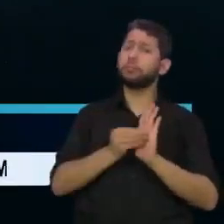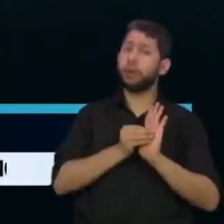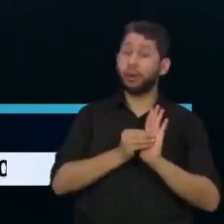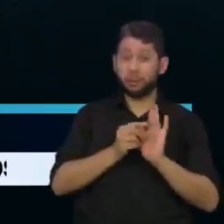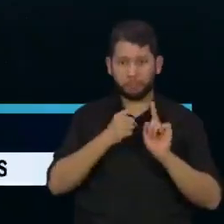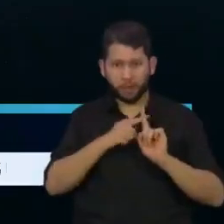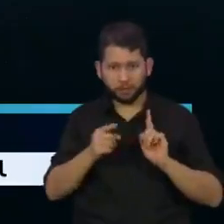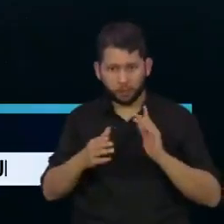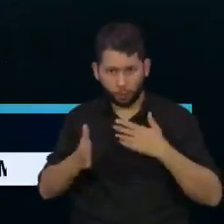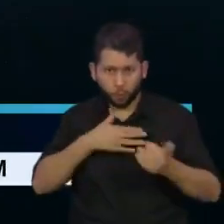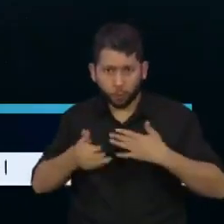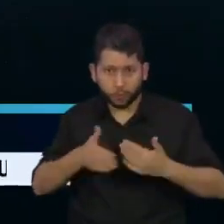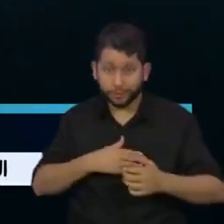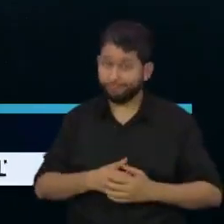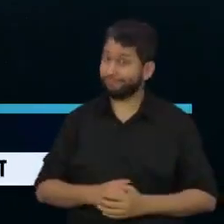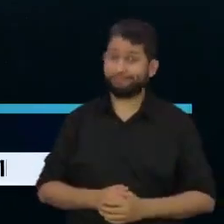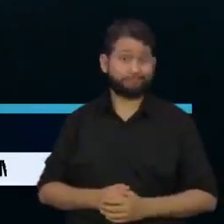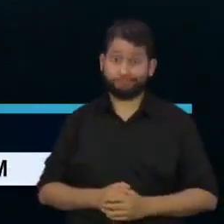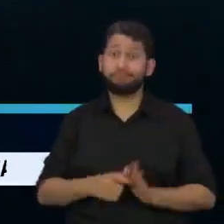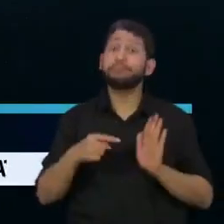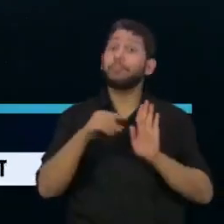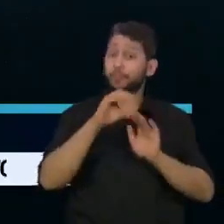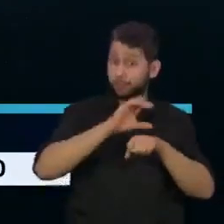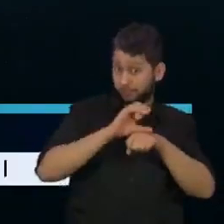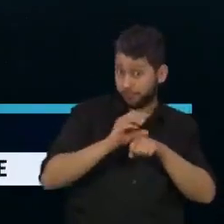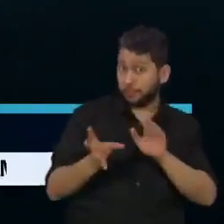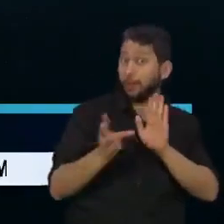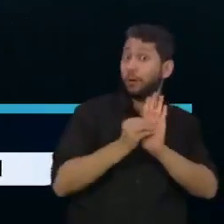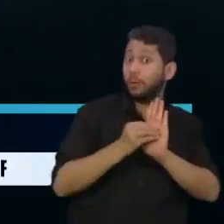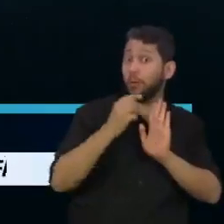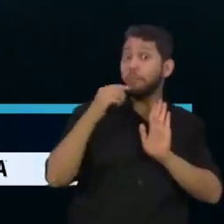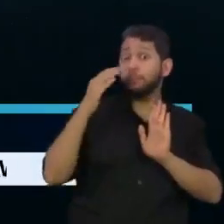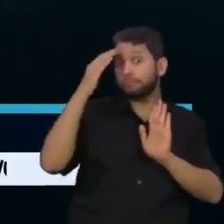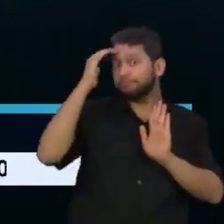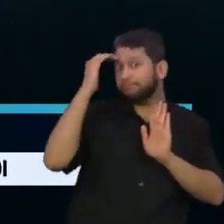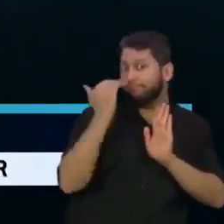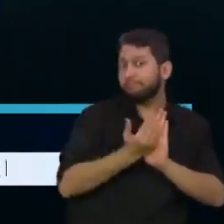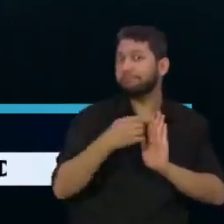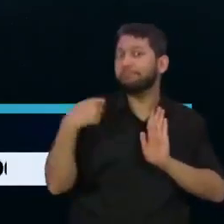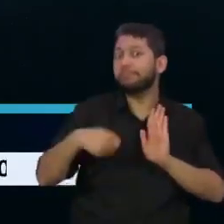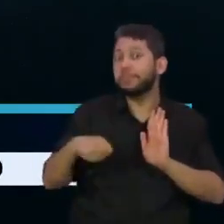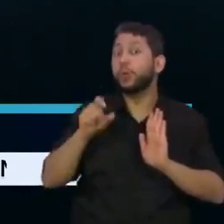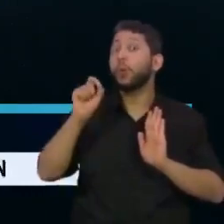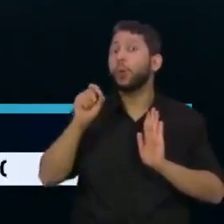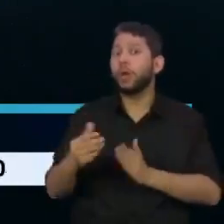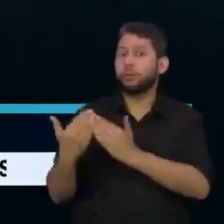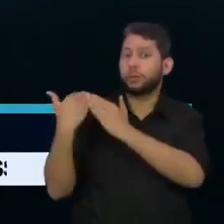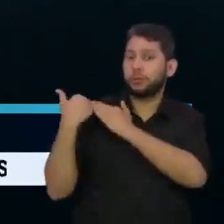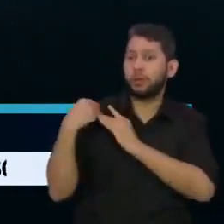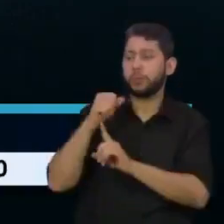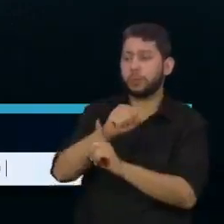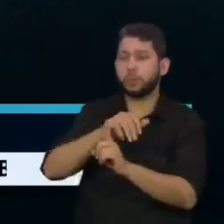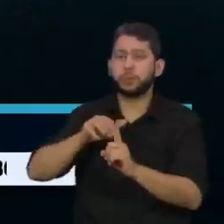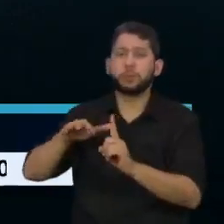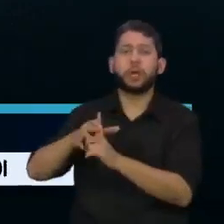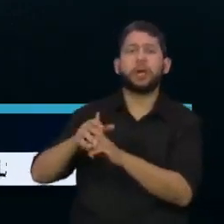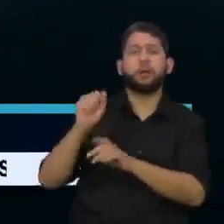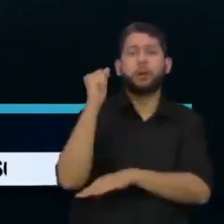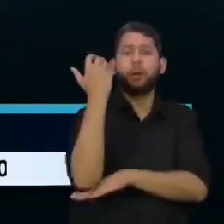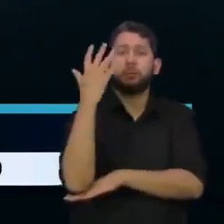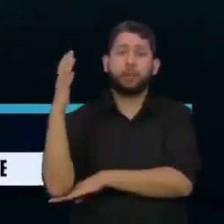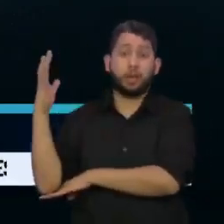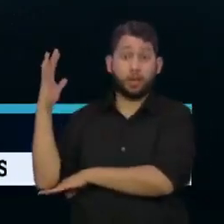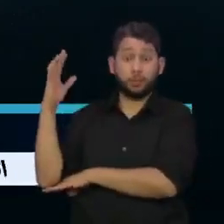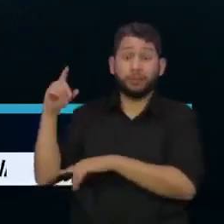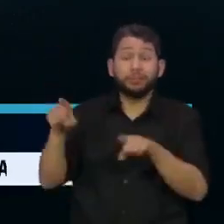ambientais, fiscais, sociais e de